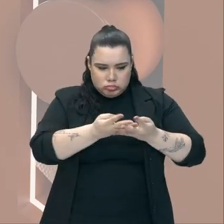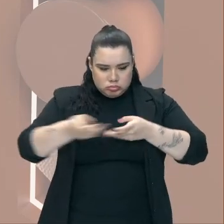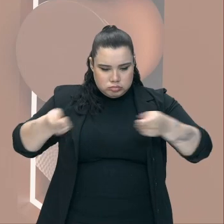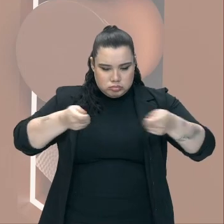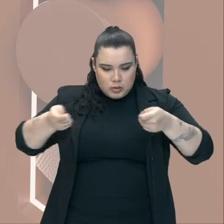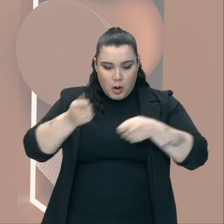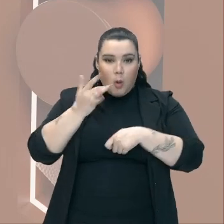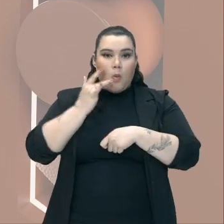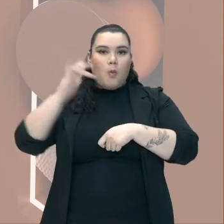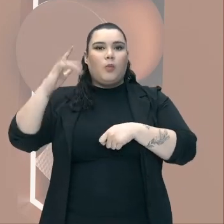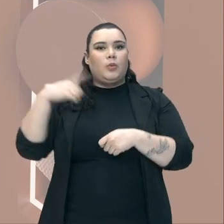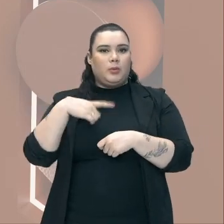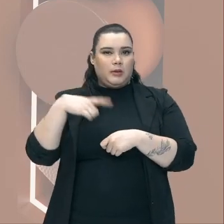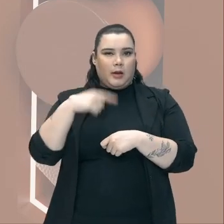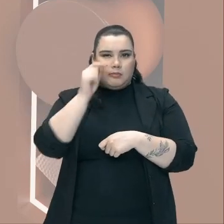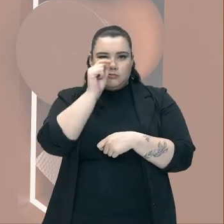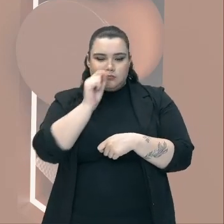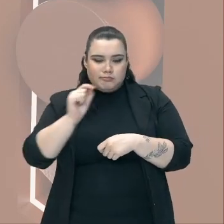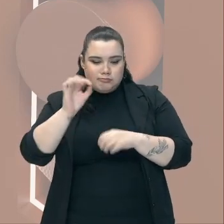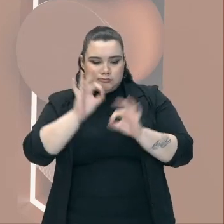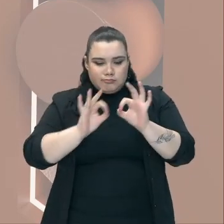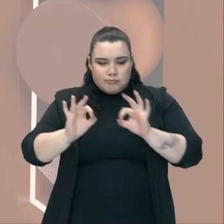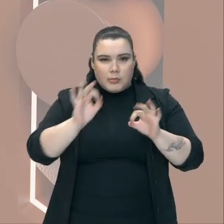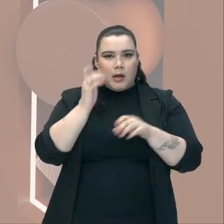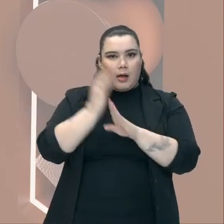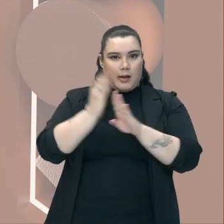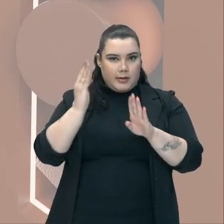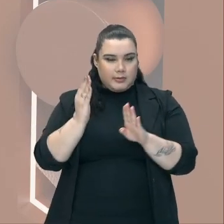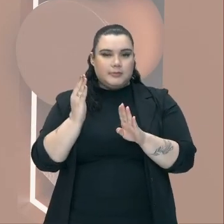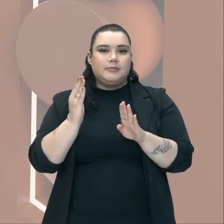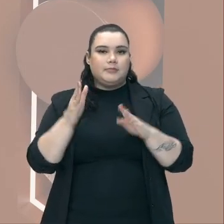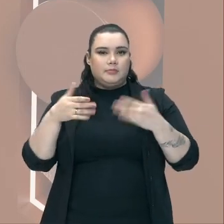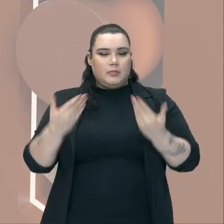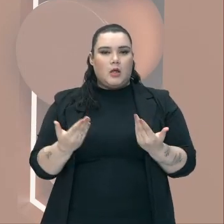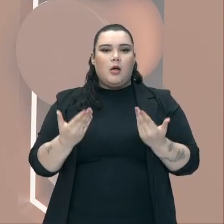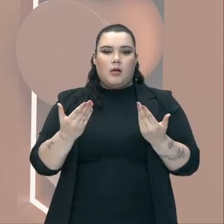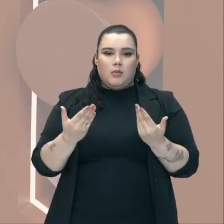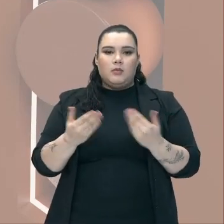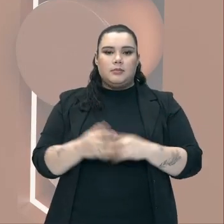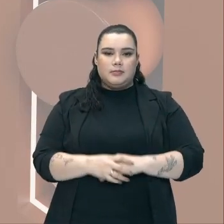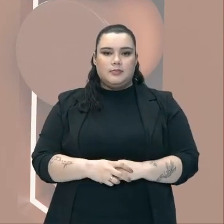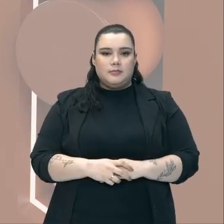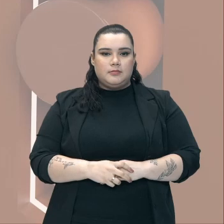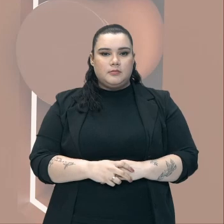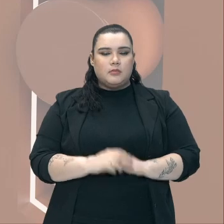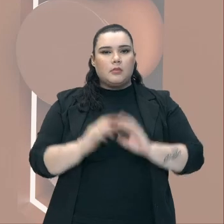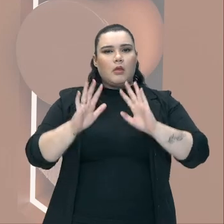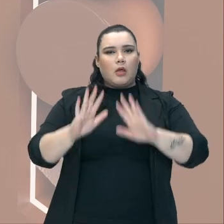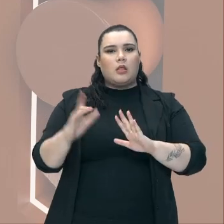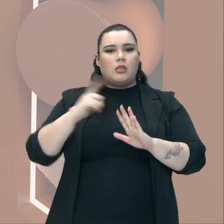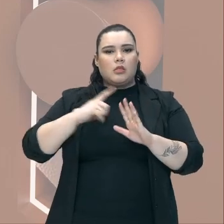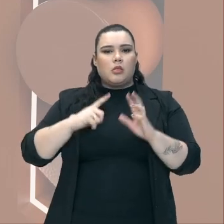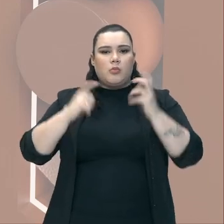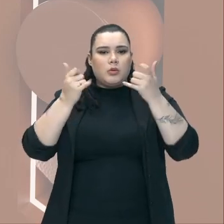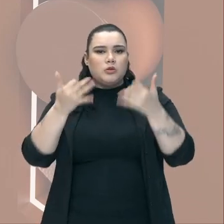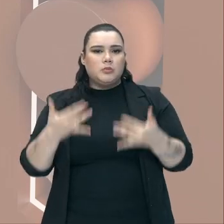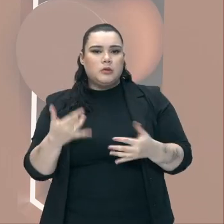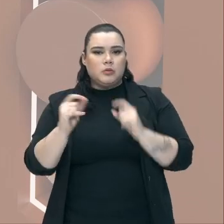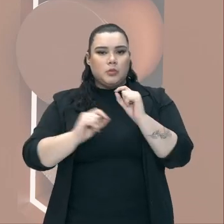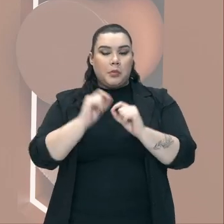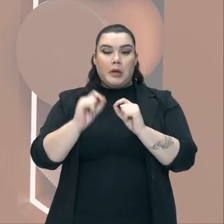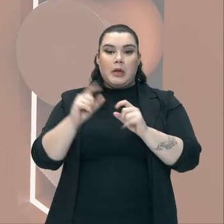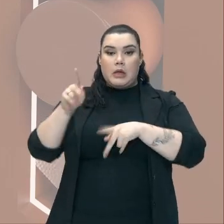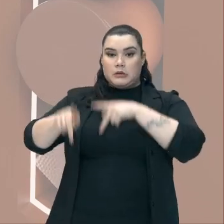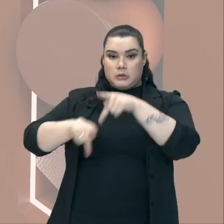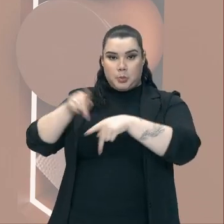Sudeste São Paulo Como heróis Desbravadores Eles não são bem heróis Eles foram responsáveis